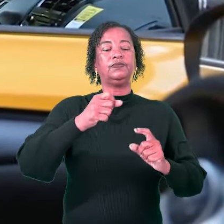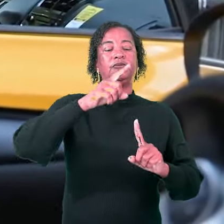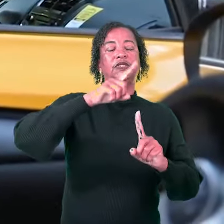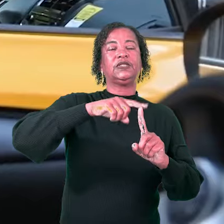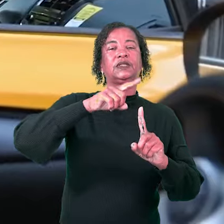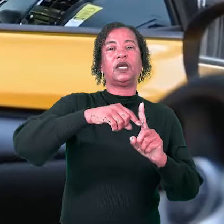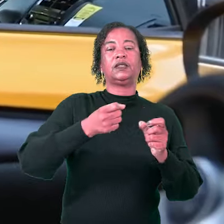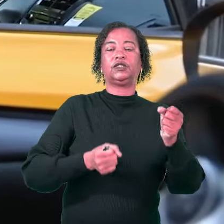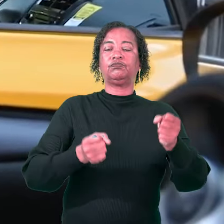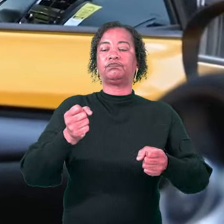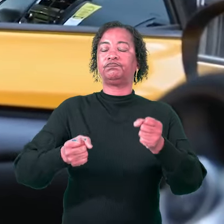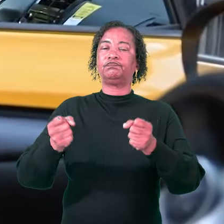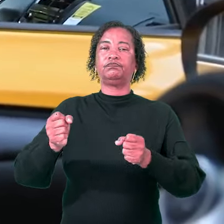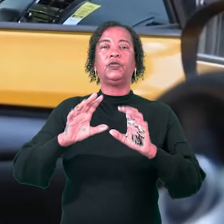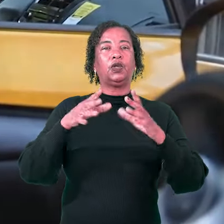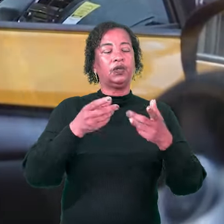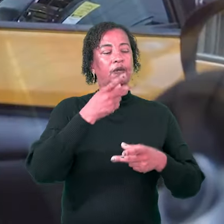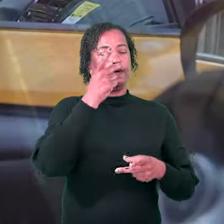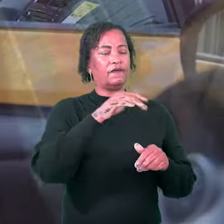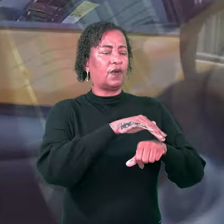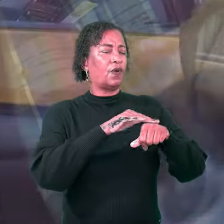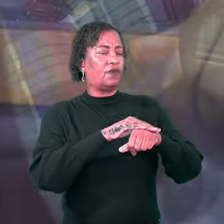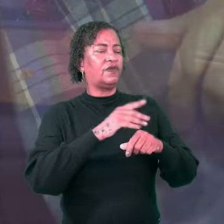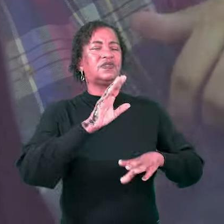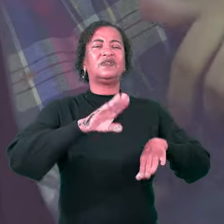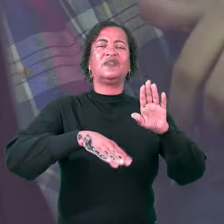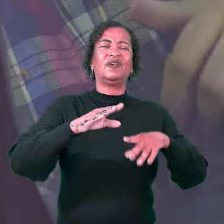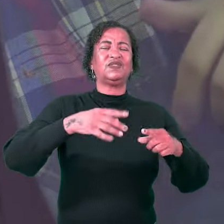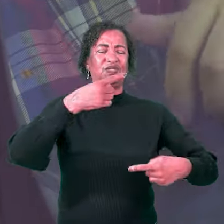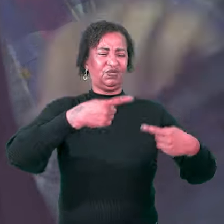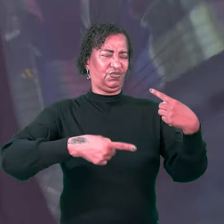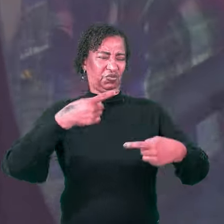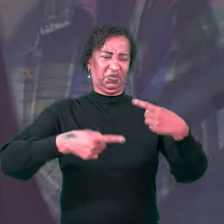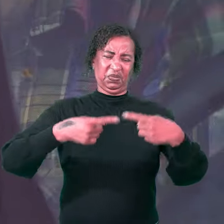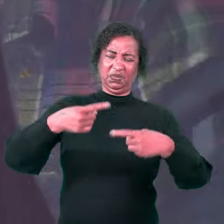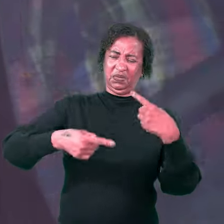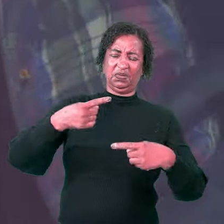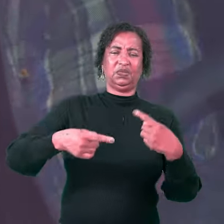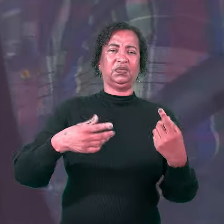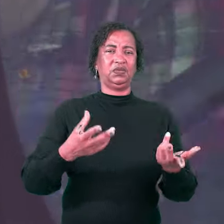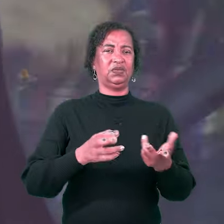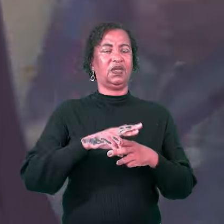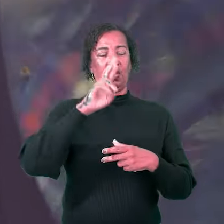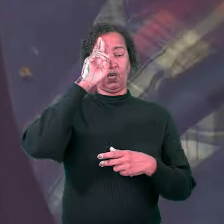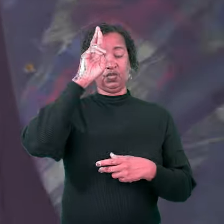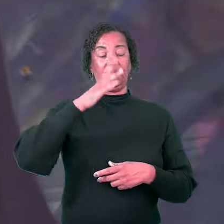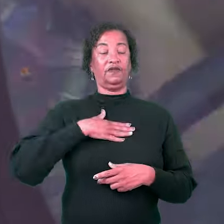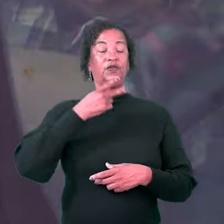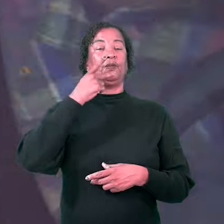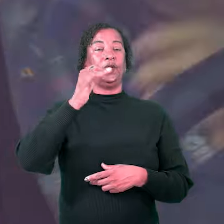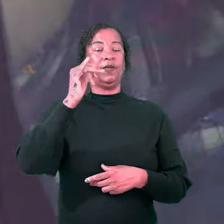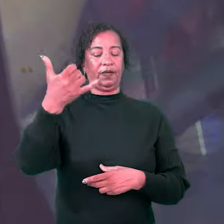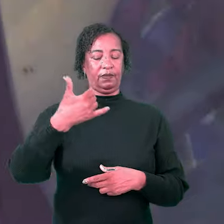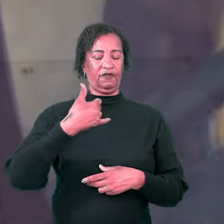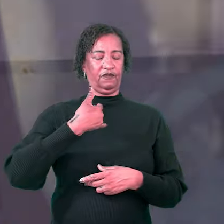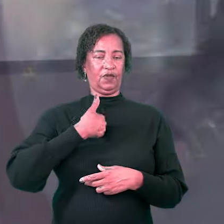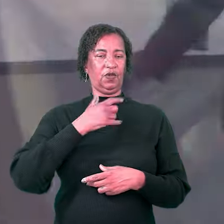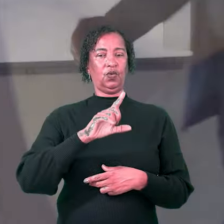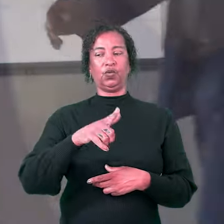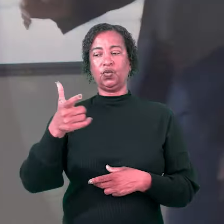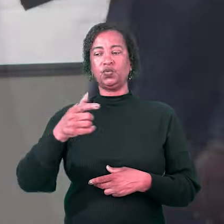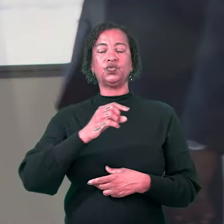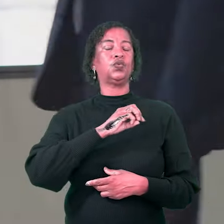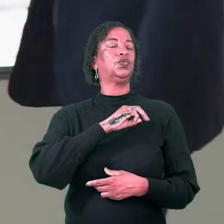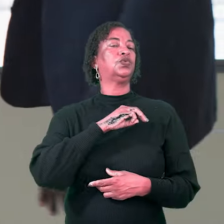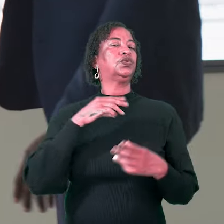por seus clientes, ficavam parados conversando e acabavam discutindo e brigando. O chefe do meu pai me disse uma vez que os